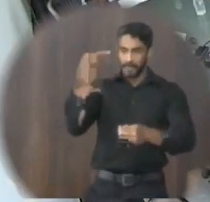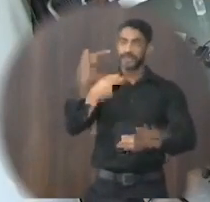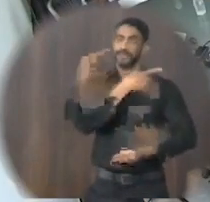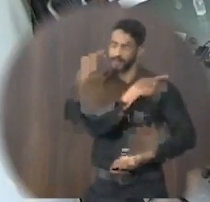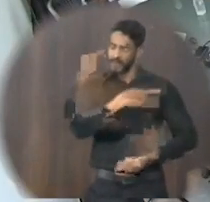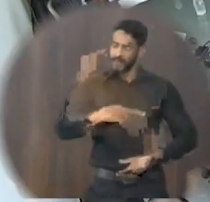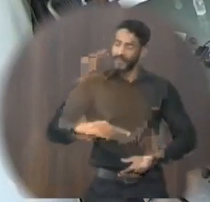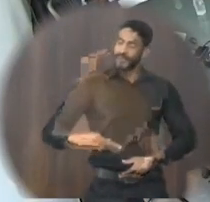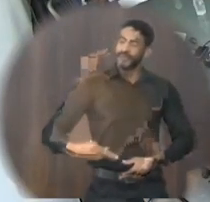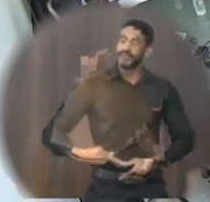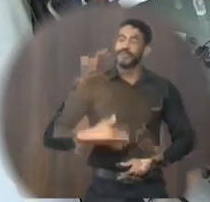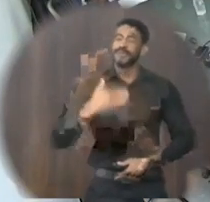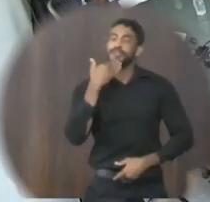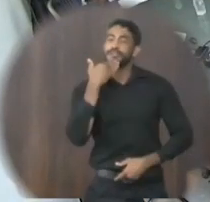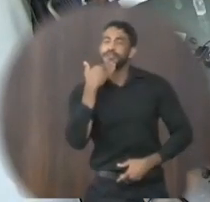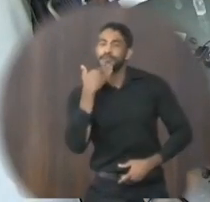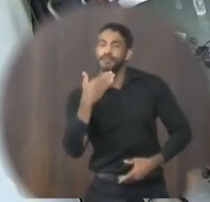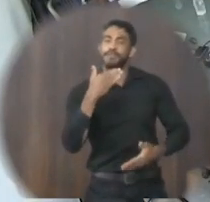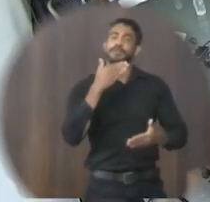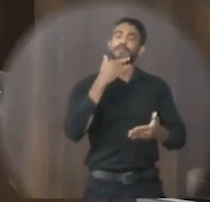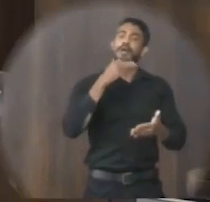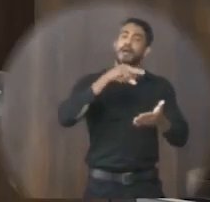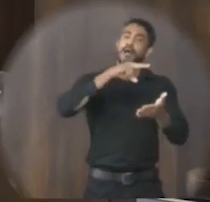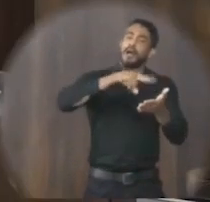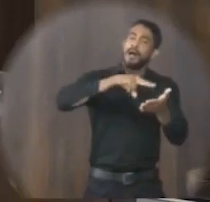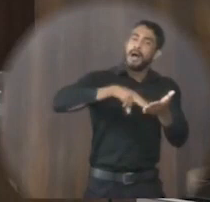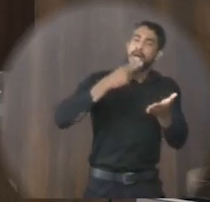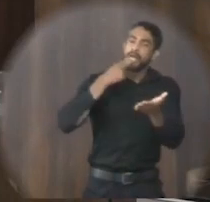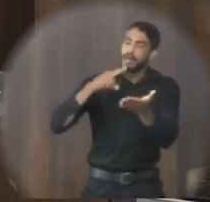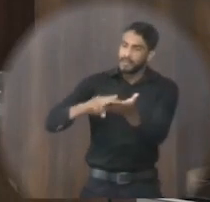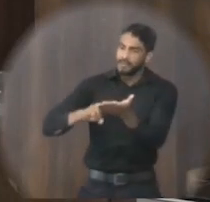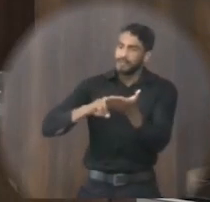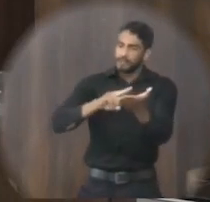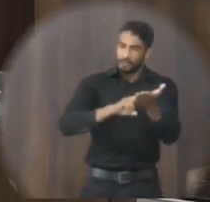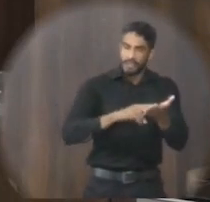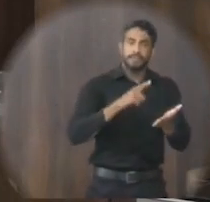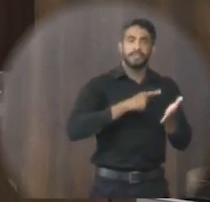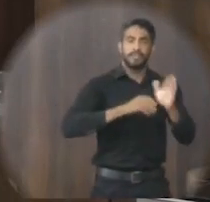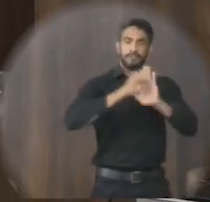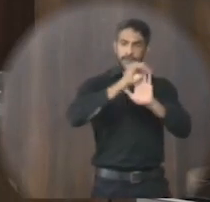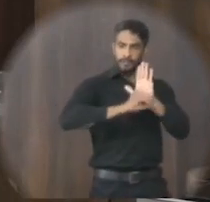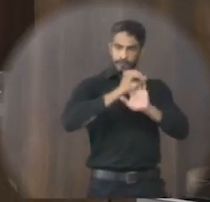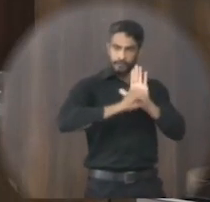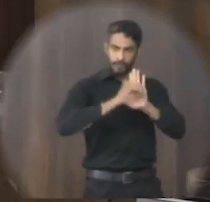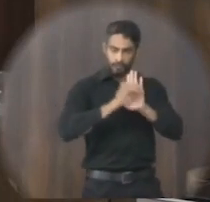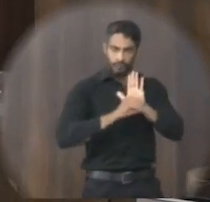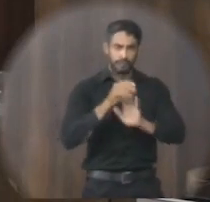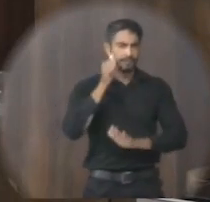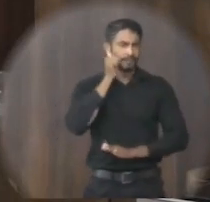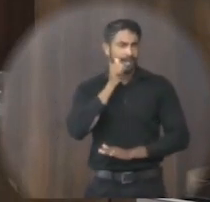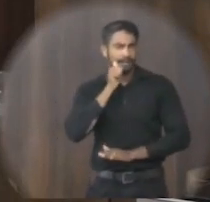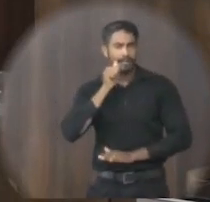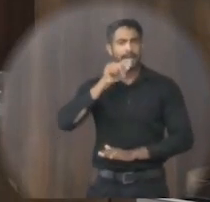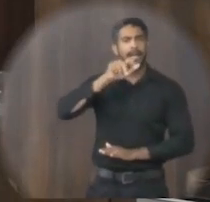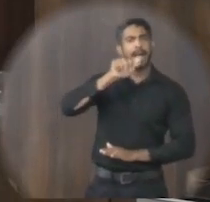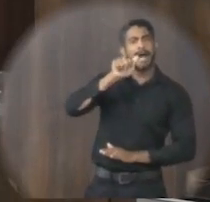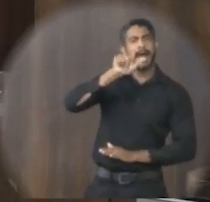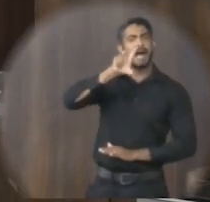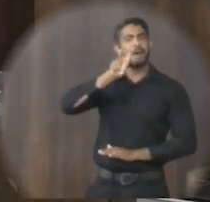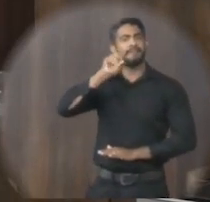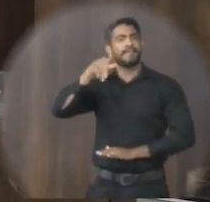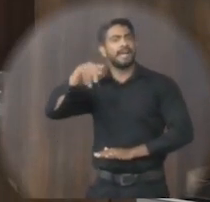O senhor presidente solicitou a leitura Das correspondências Que constou de ofício Da senhora Abigail Maria